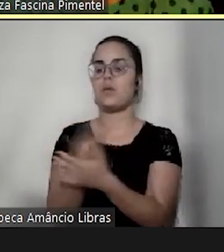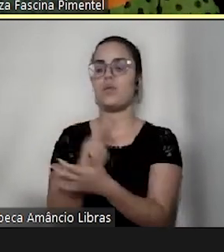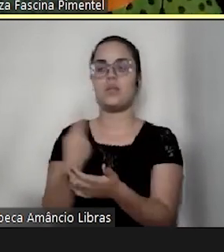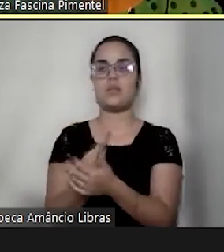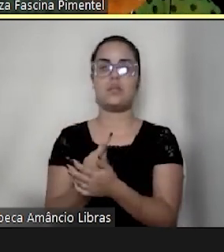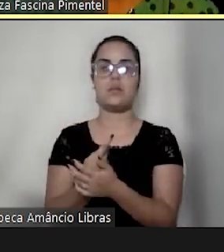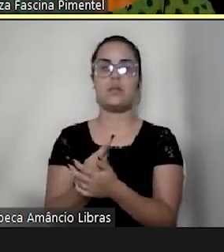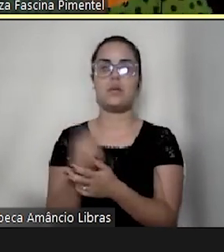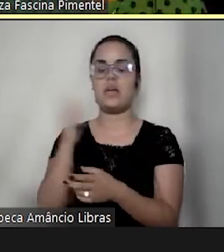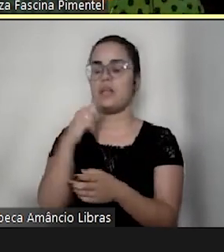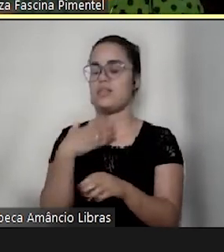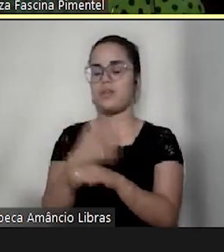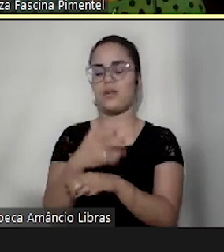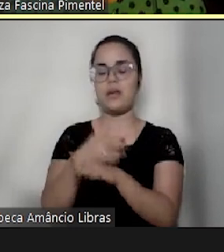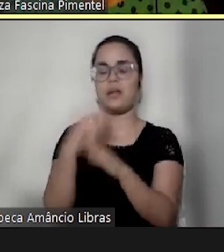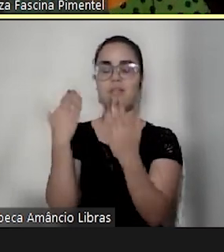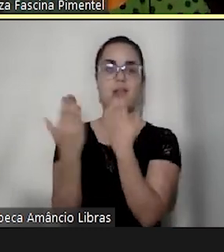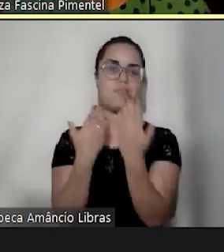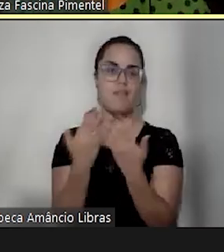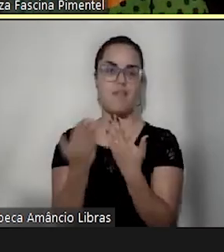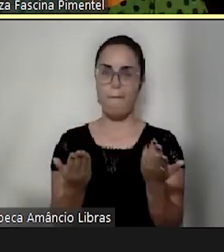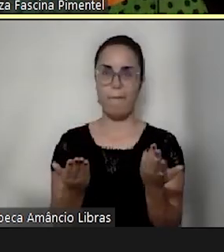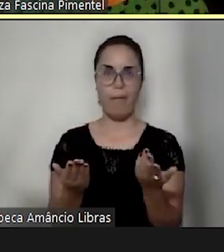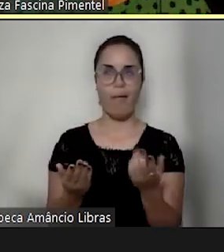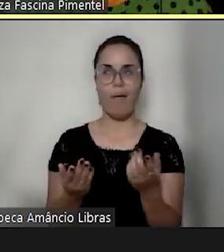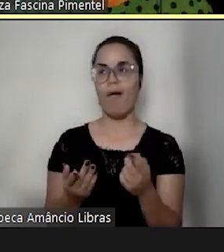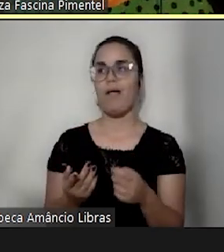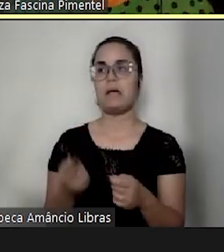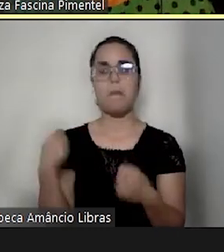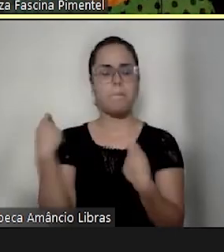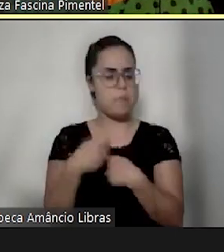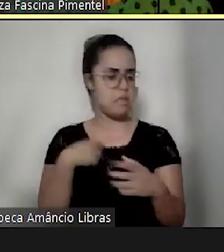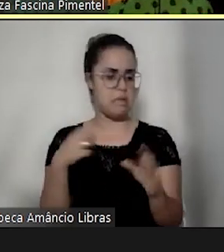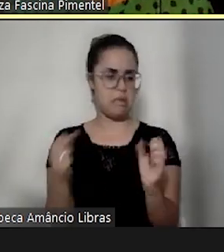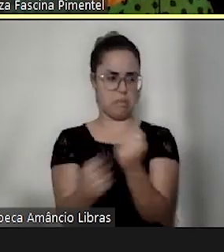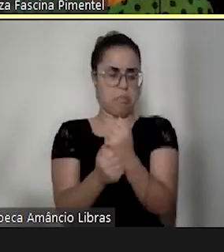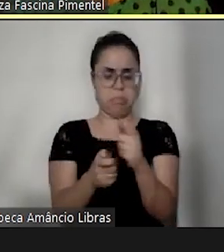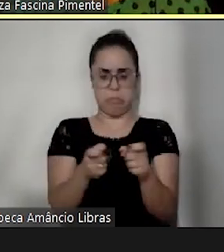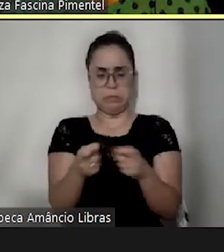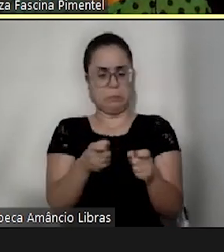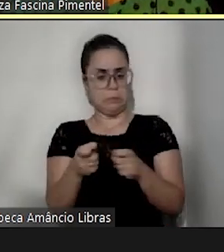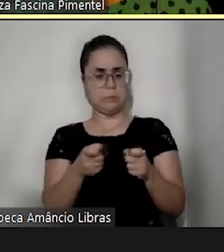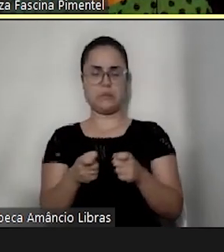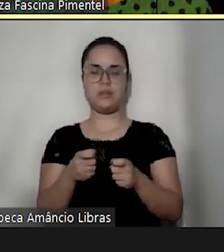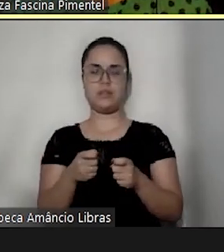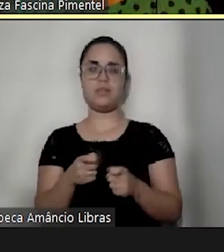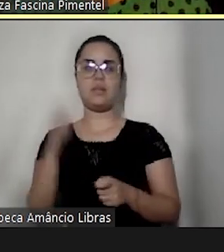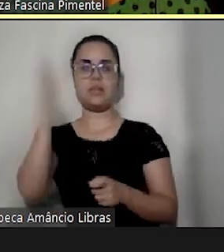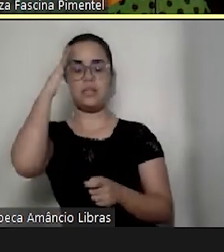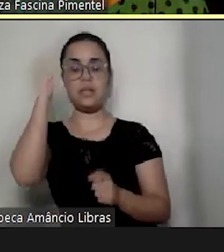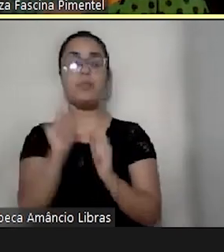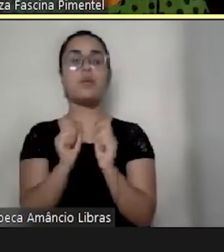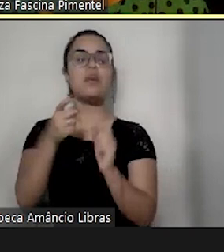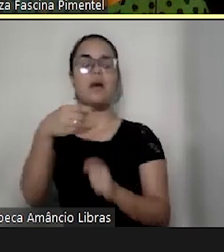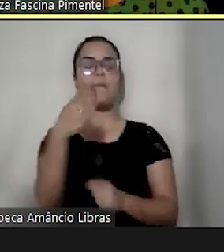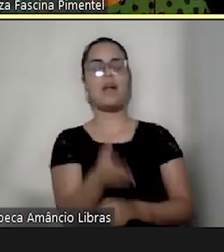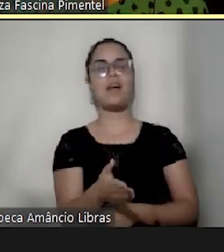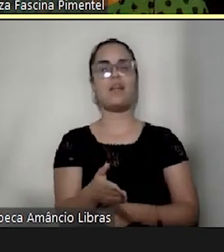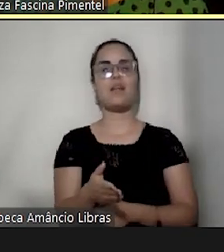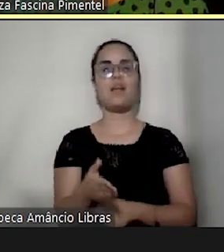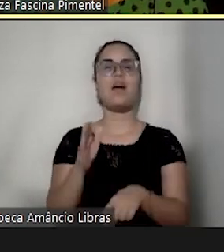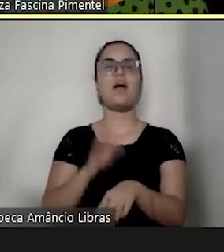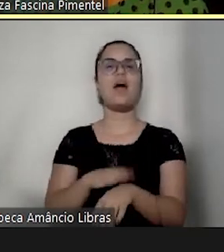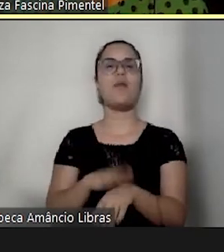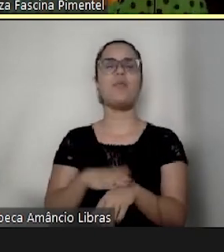ele não quer entrar na terapia, você tem que... E sabe o que aquilo pra ele era um momento tão